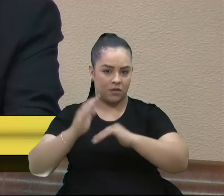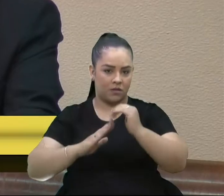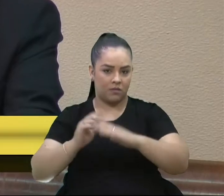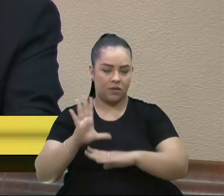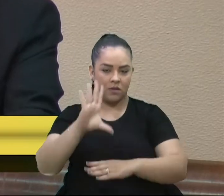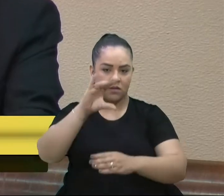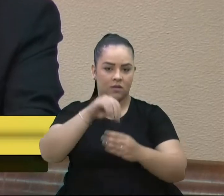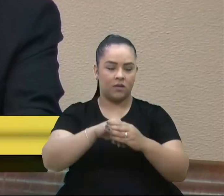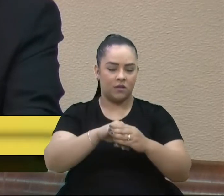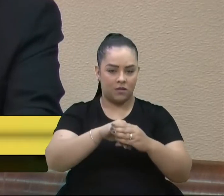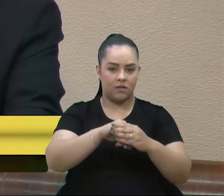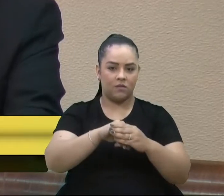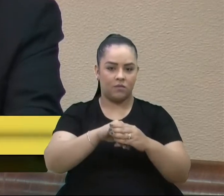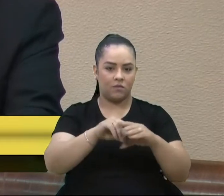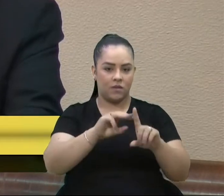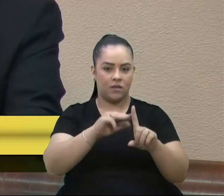trabalho.